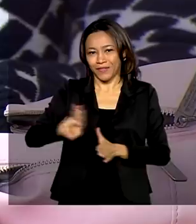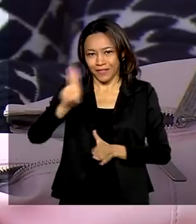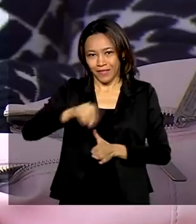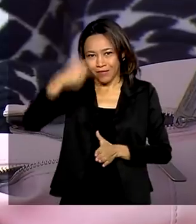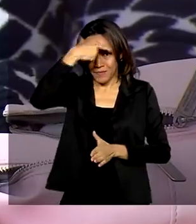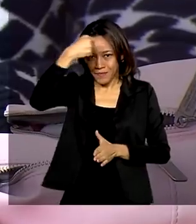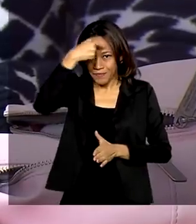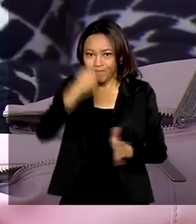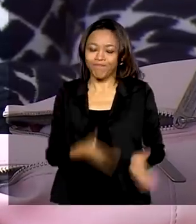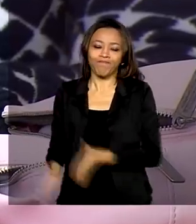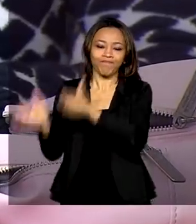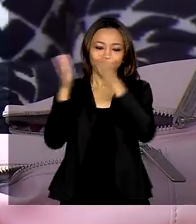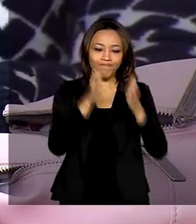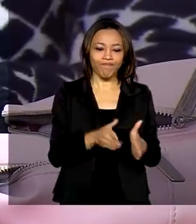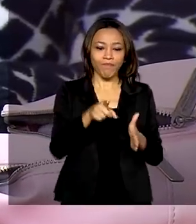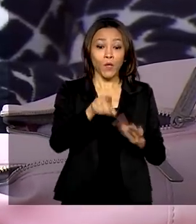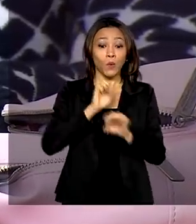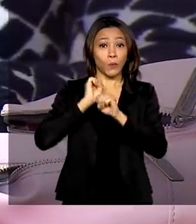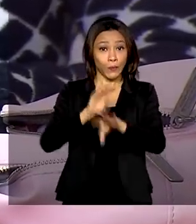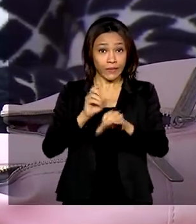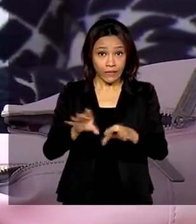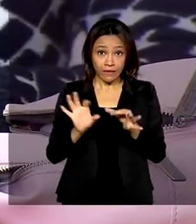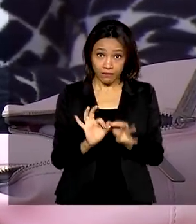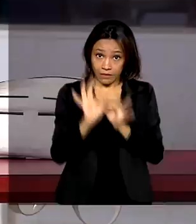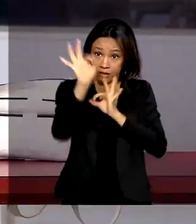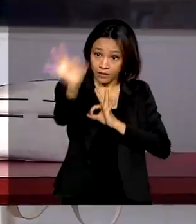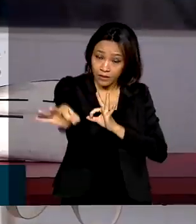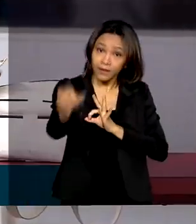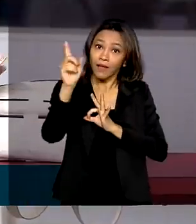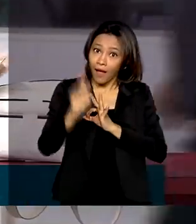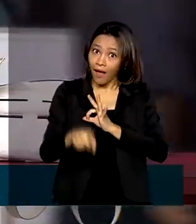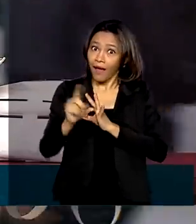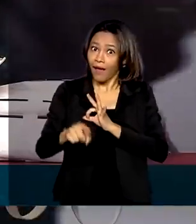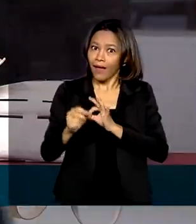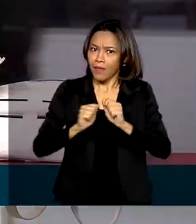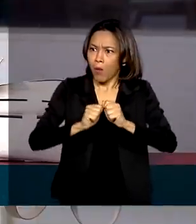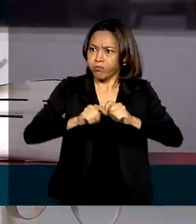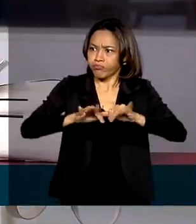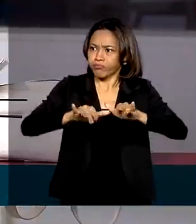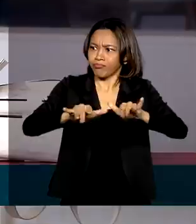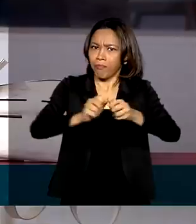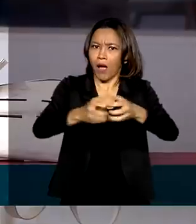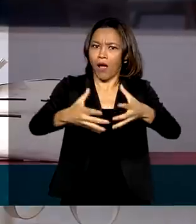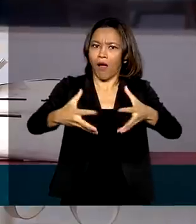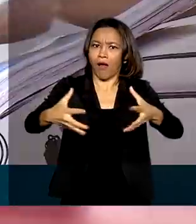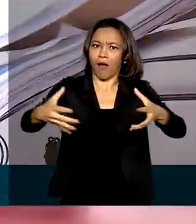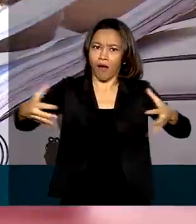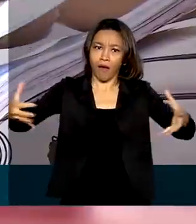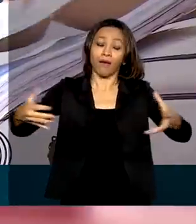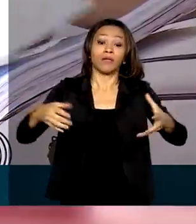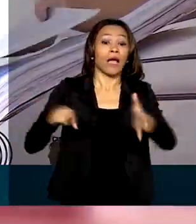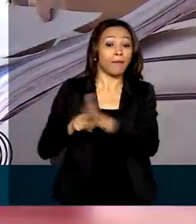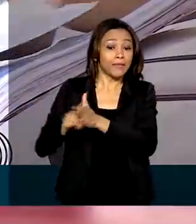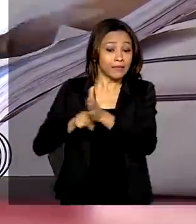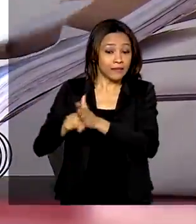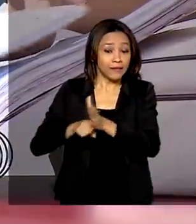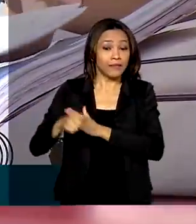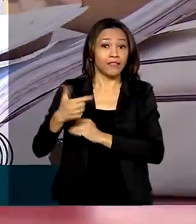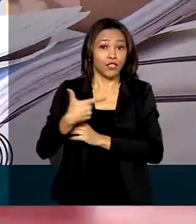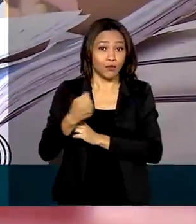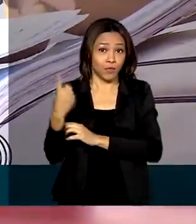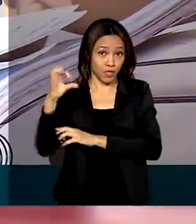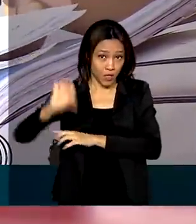A educação à distância é uma tendência. Dados do Censo da Educação Superior de 2019